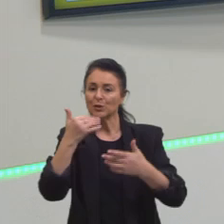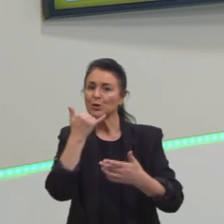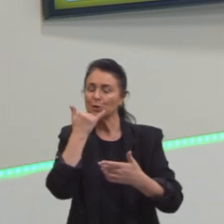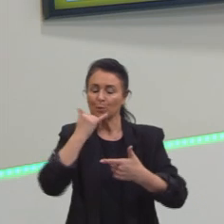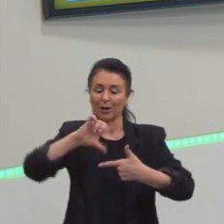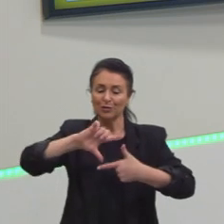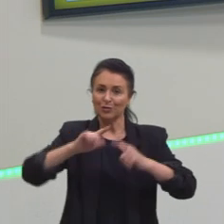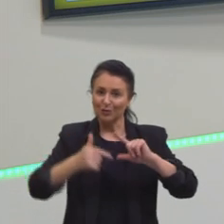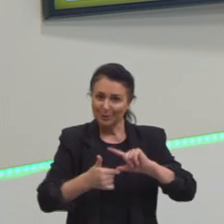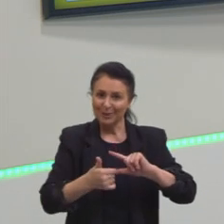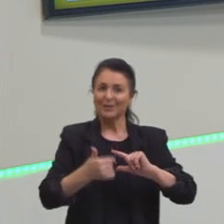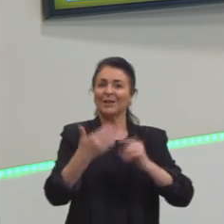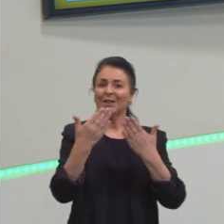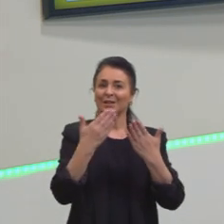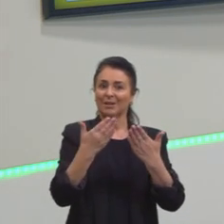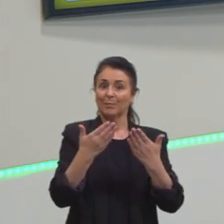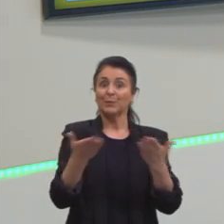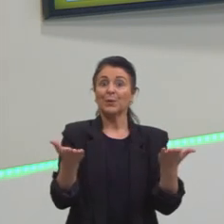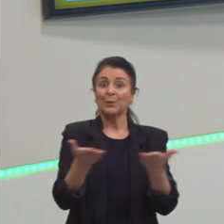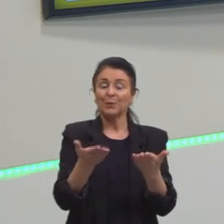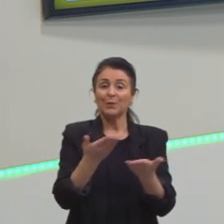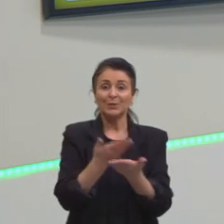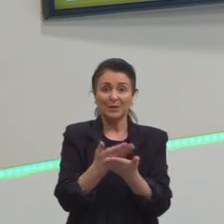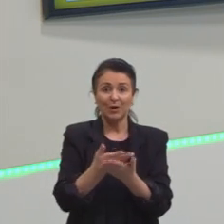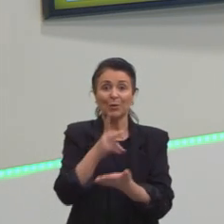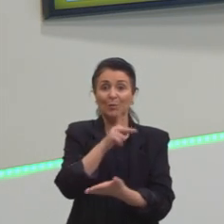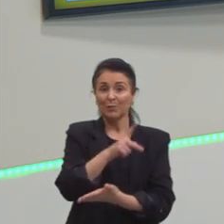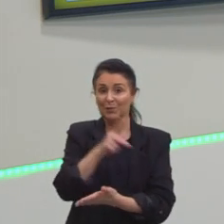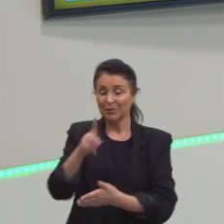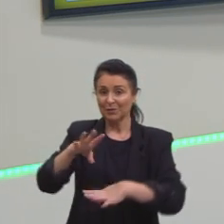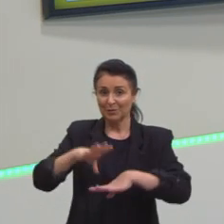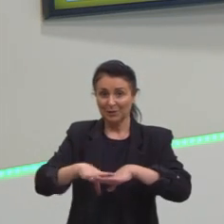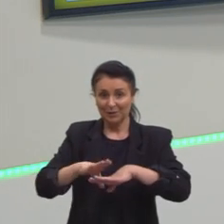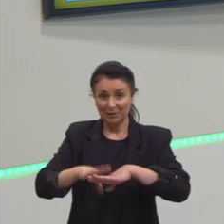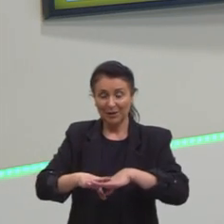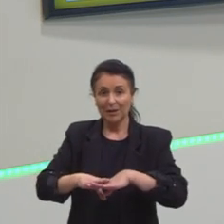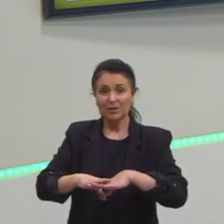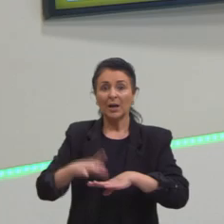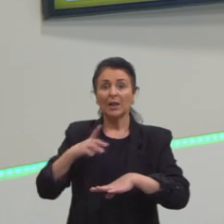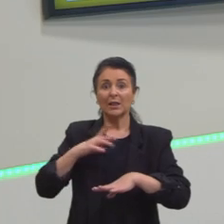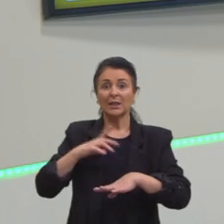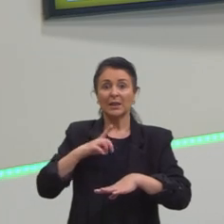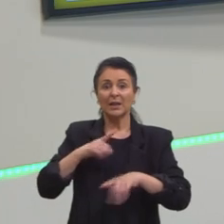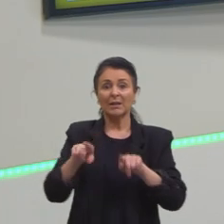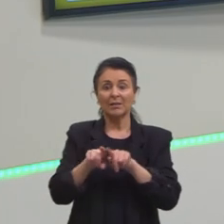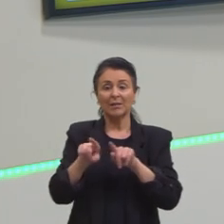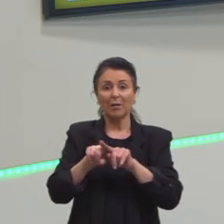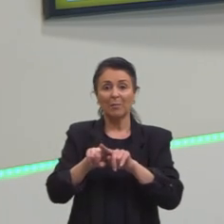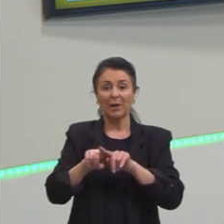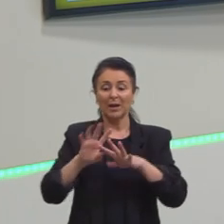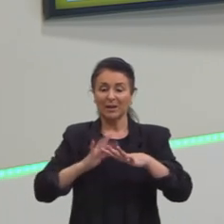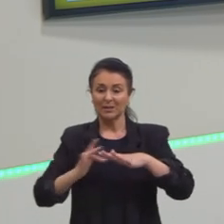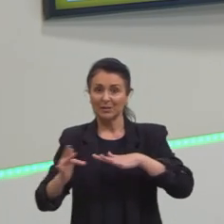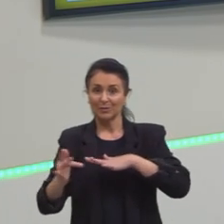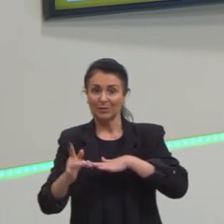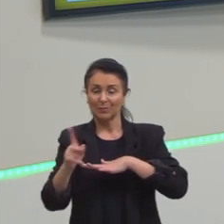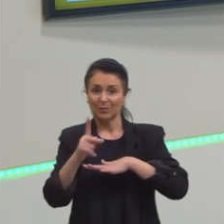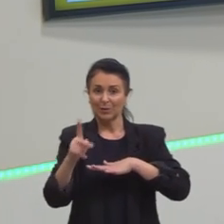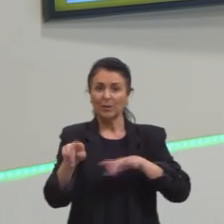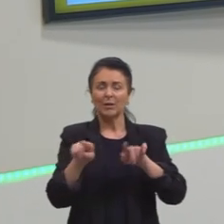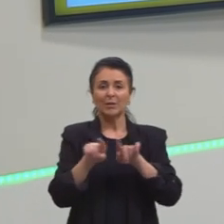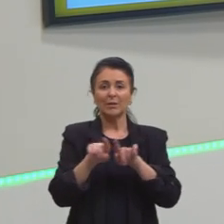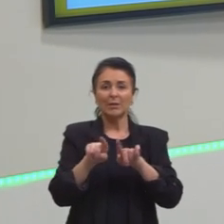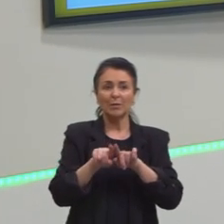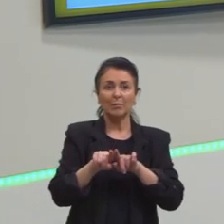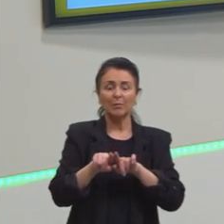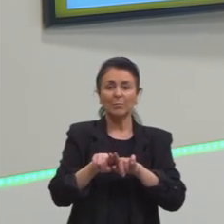Pessoal, essa foi a aula de hoje, então. Eu sou o professor Hidalgo, segue aqui ao lado, então, as minhas redes sociais, segue ao lado